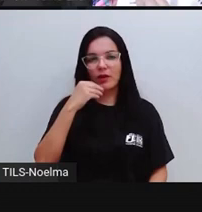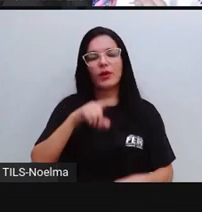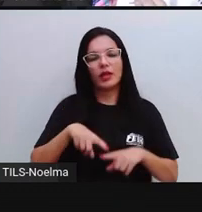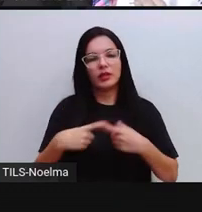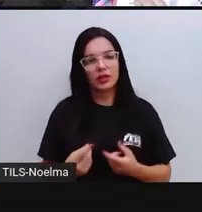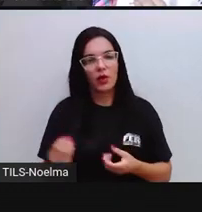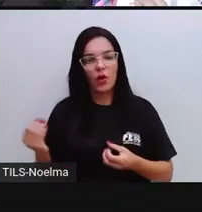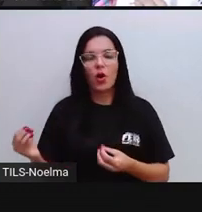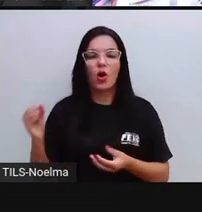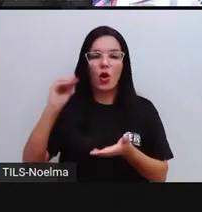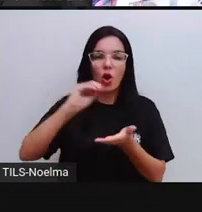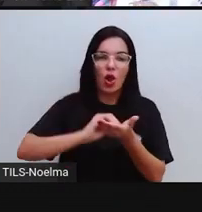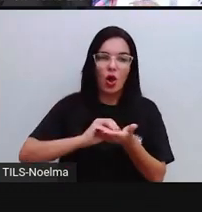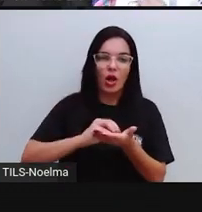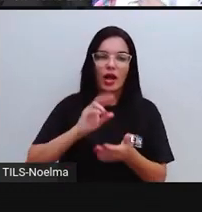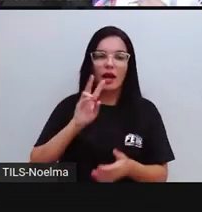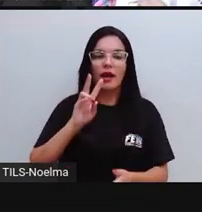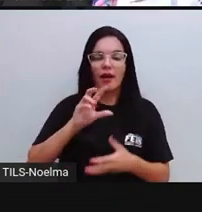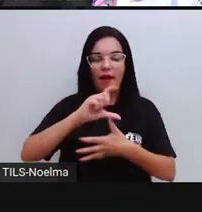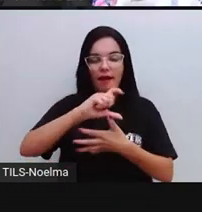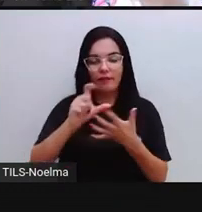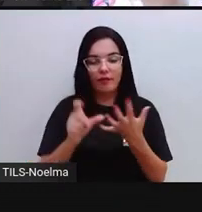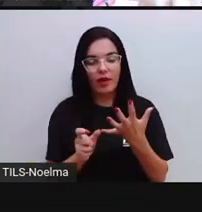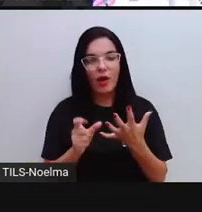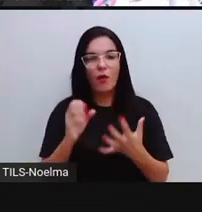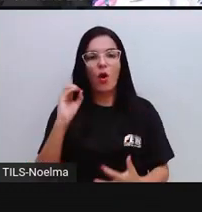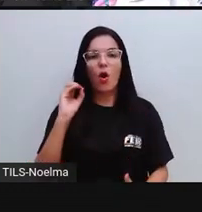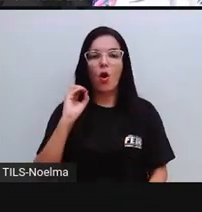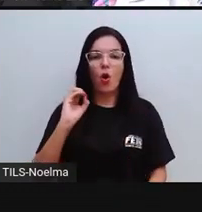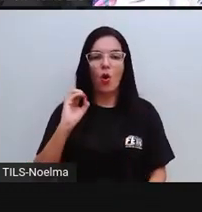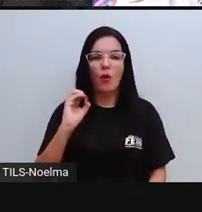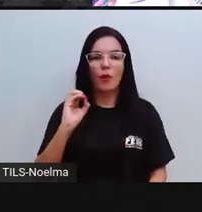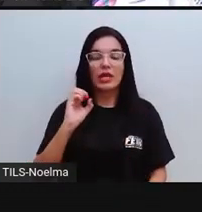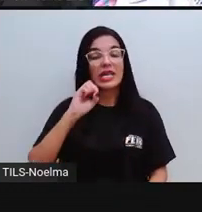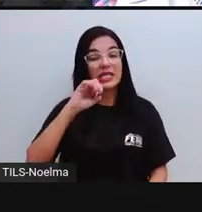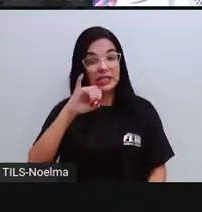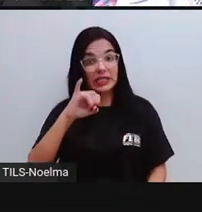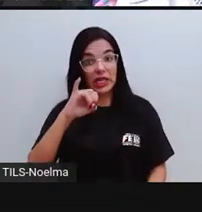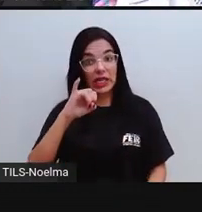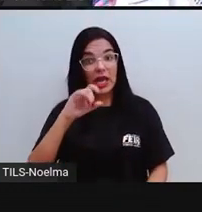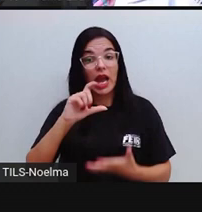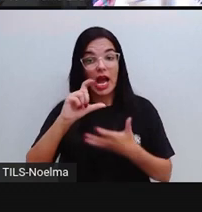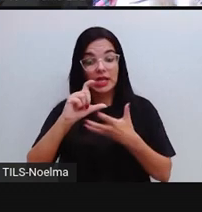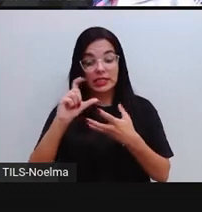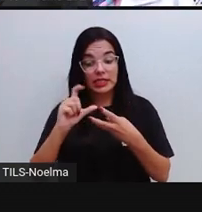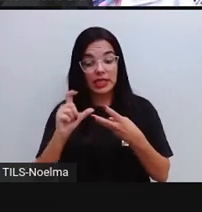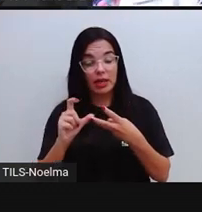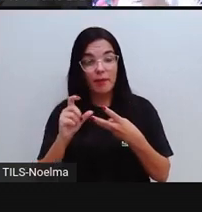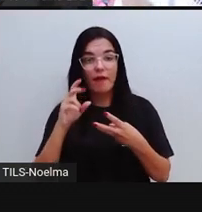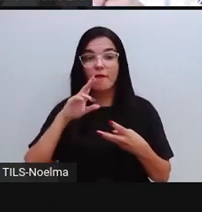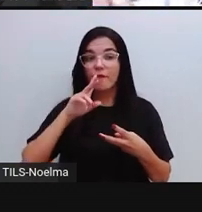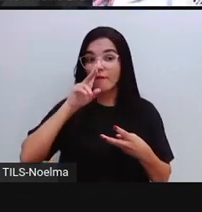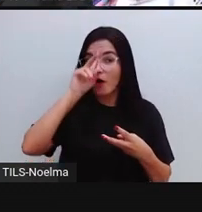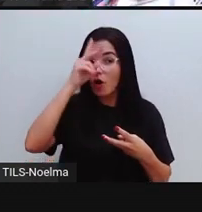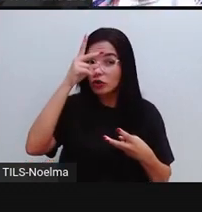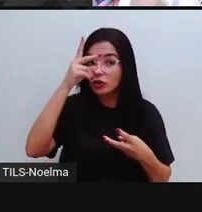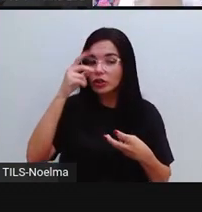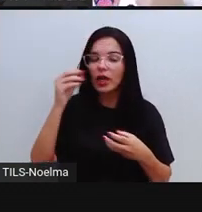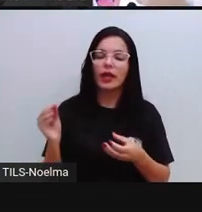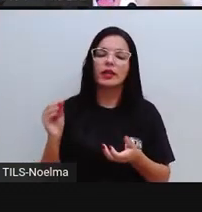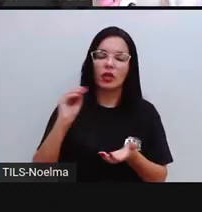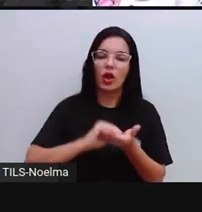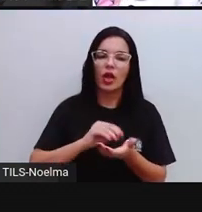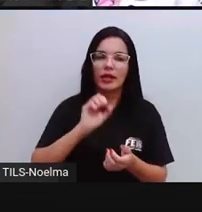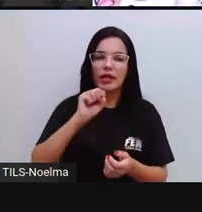eu coloco a vogal O. Se essa sílaba fosse forte, tá, aí sim eu colocaria uma letra U.